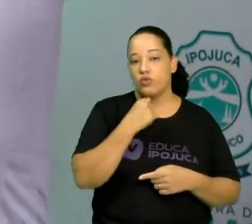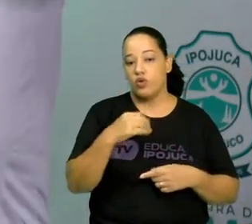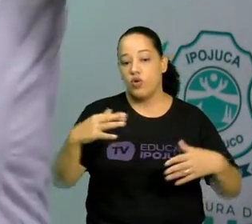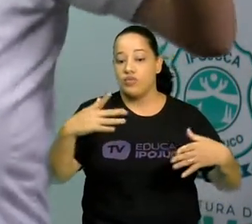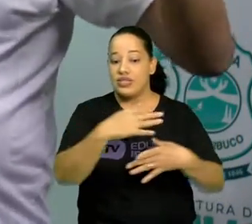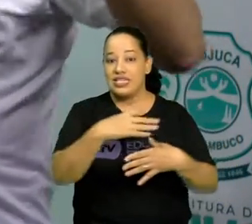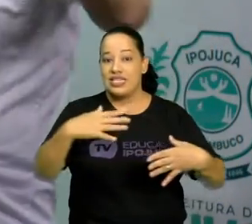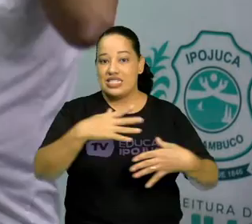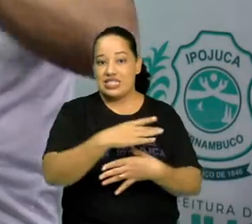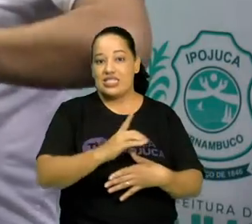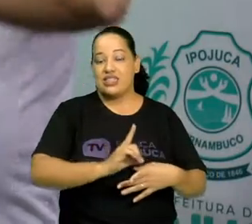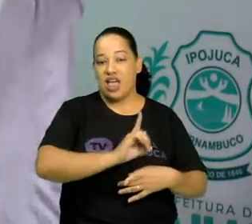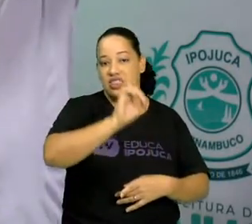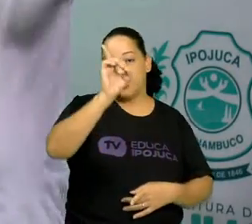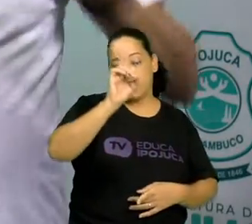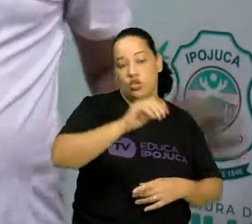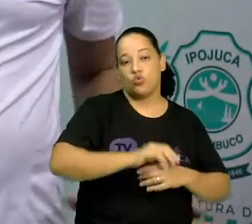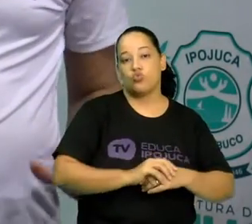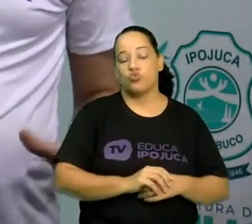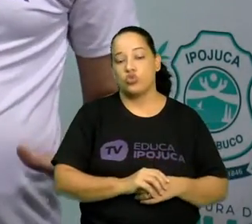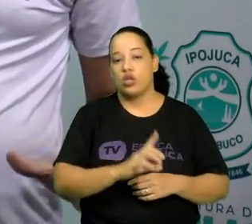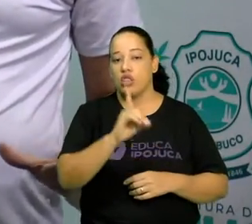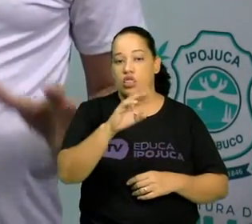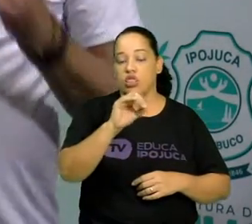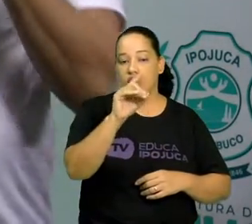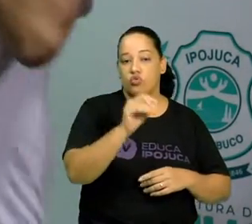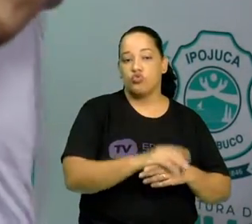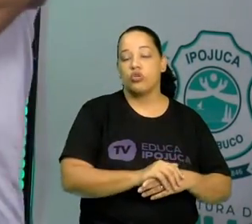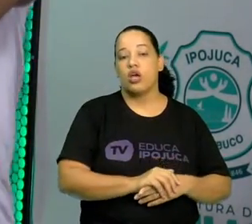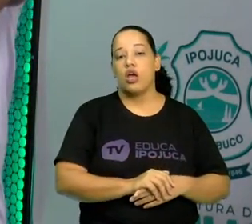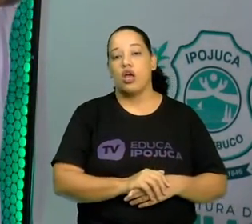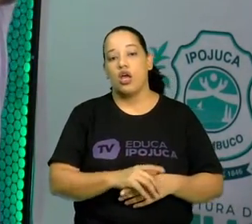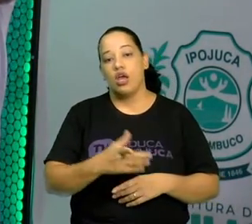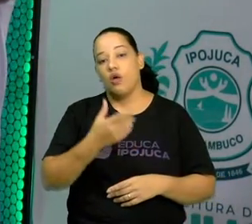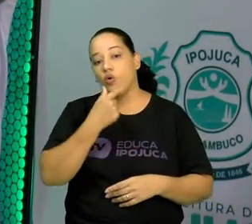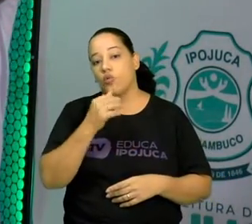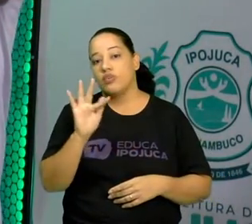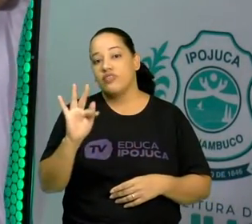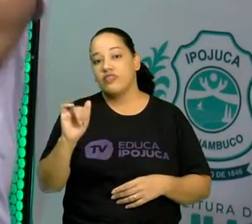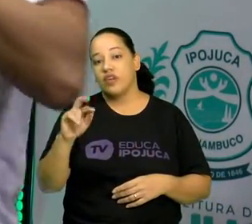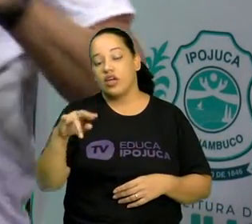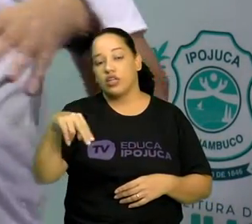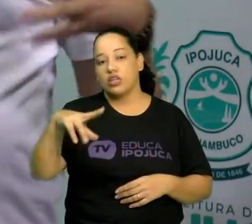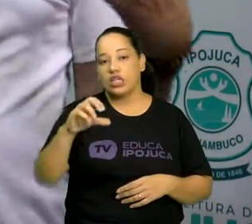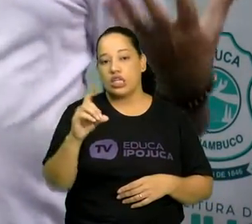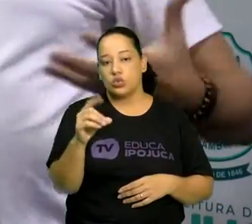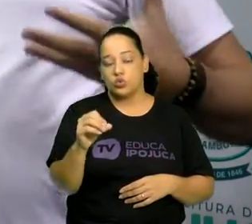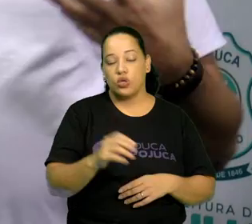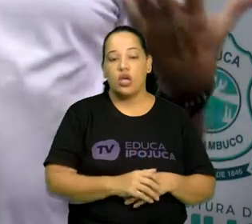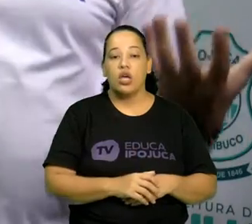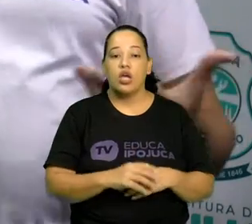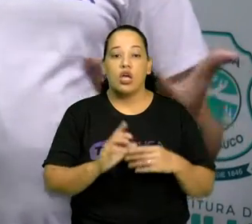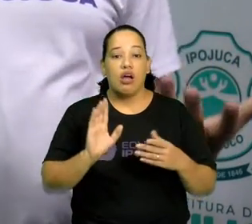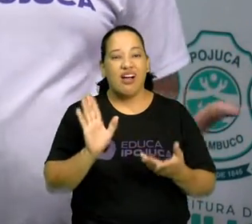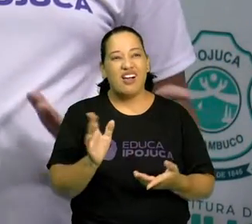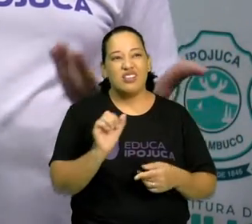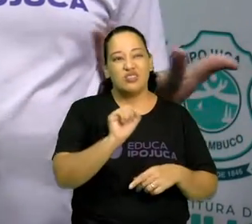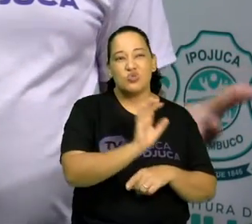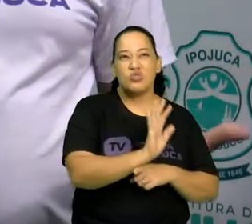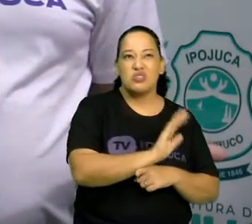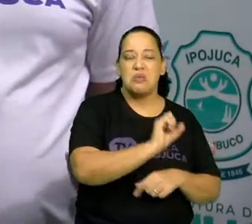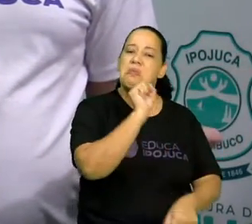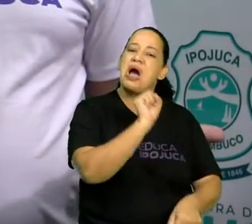que é um filme fantástico. Esses três filmes são incríveis. Ou seja, o cinema brasileiro, ele estava meio estagnado, estava meio